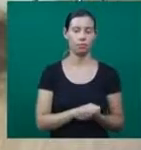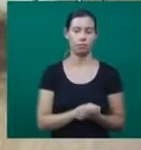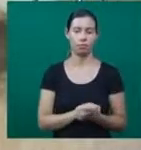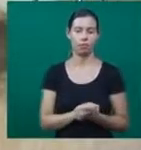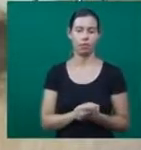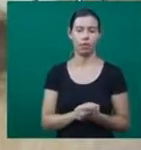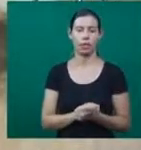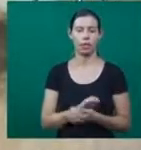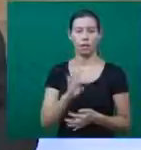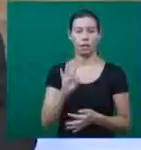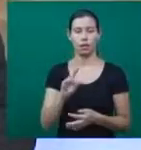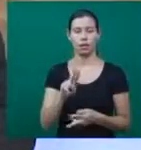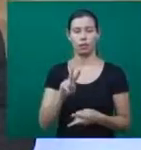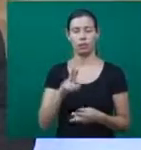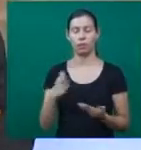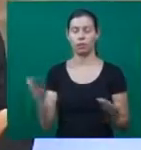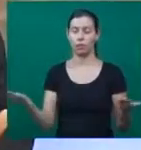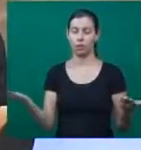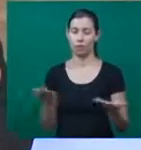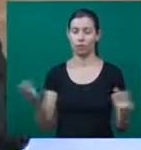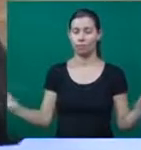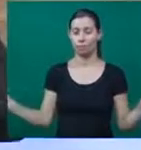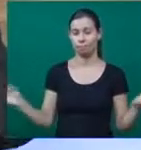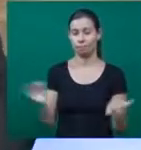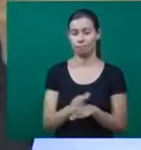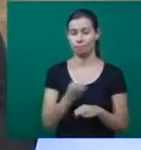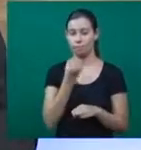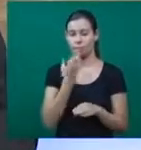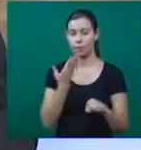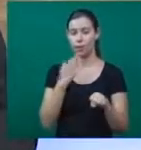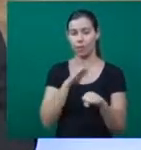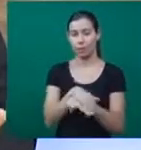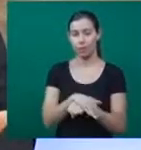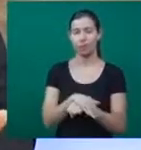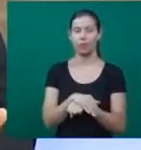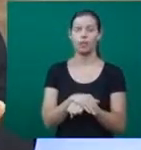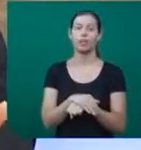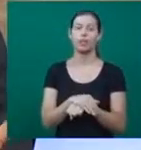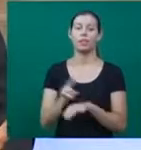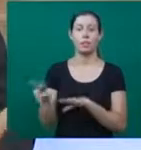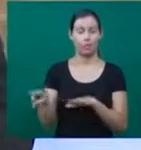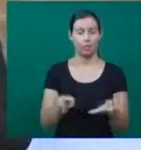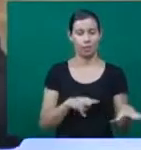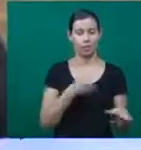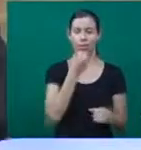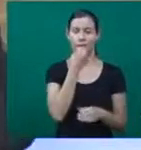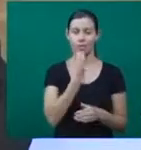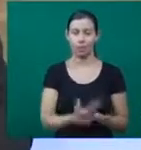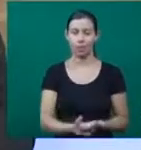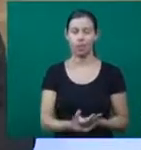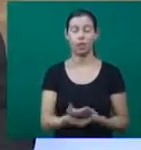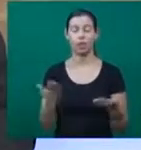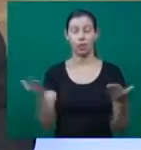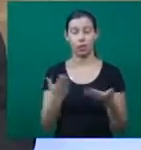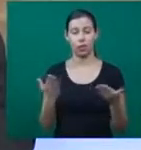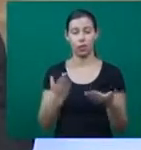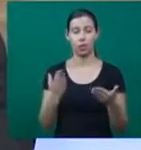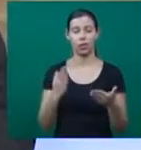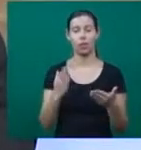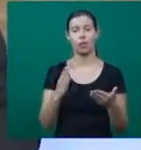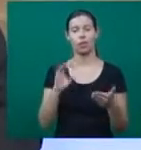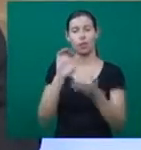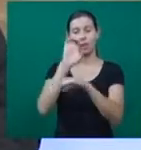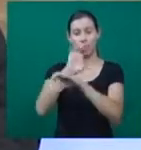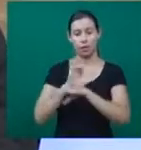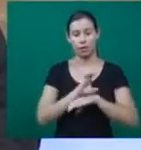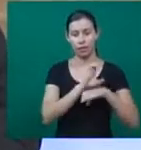mais também. Muito obrigada. Muito obrigado. O TV Notícias desta segunda-feira acaba aqui. Boa noite para você e mais uma vez uma excelente semana. As notícias do